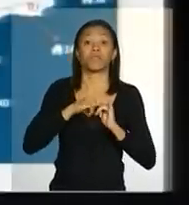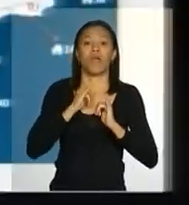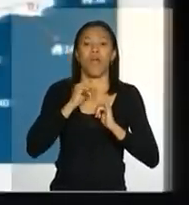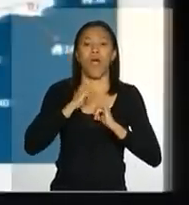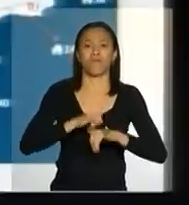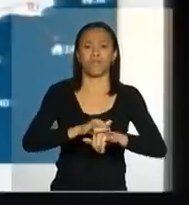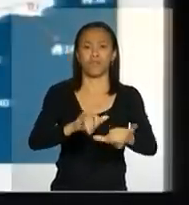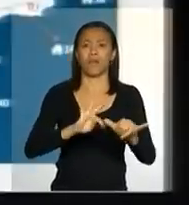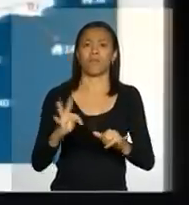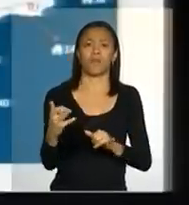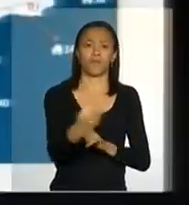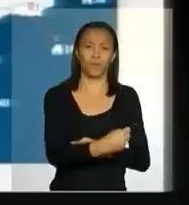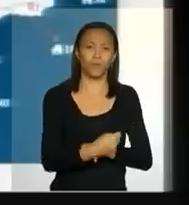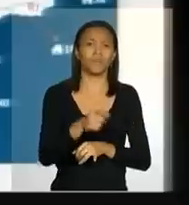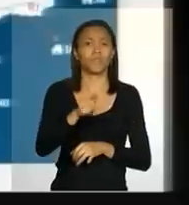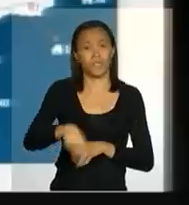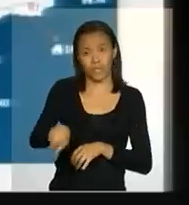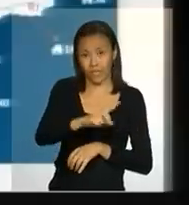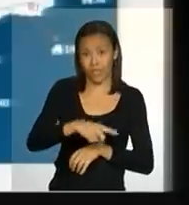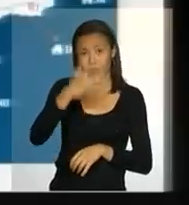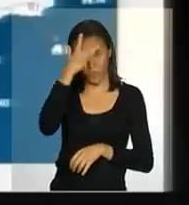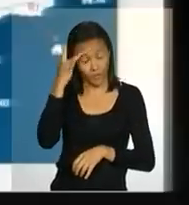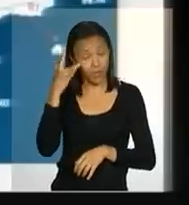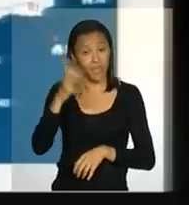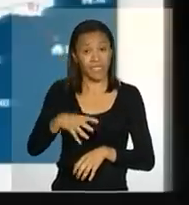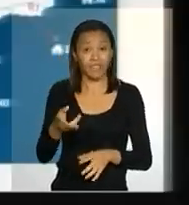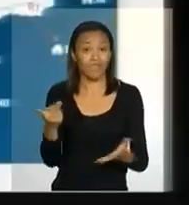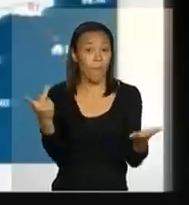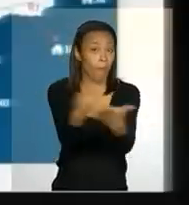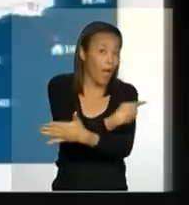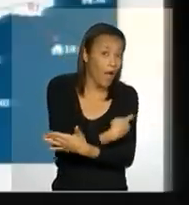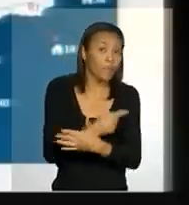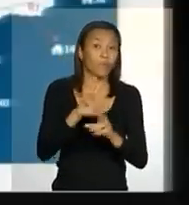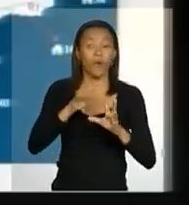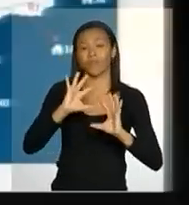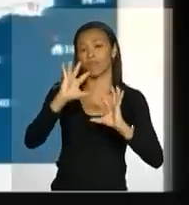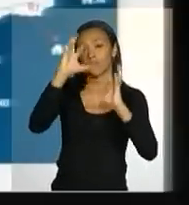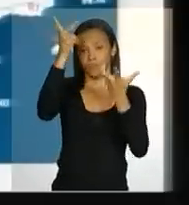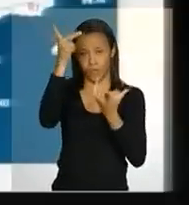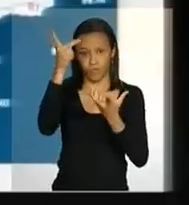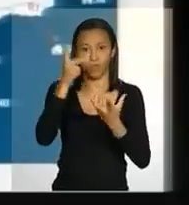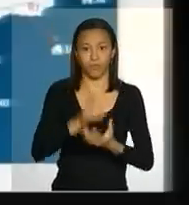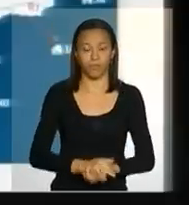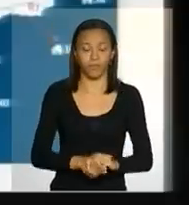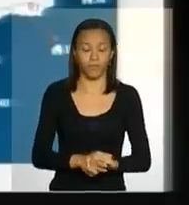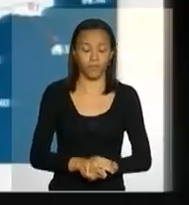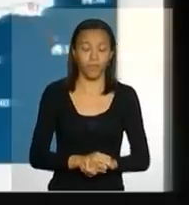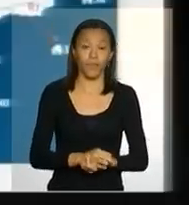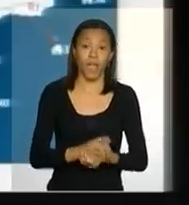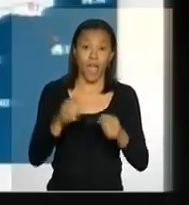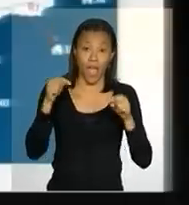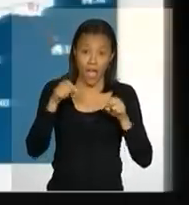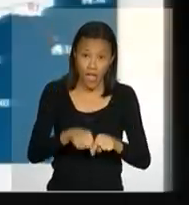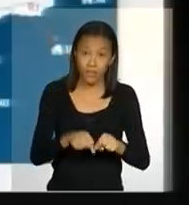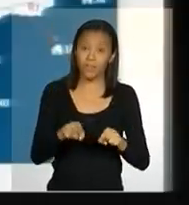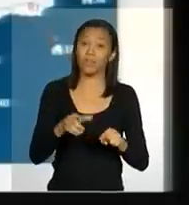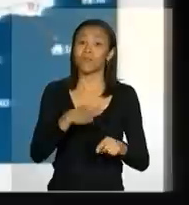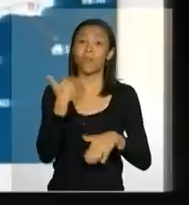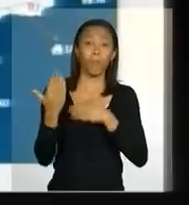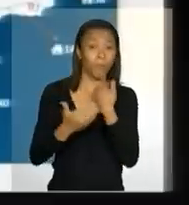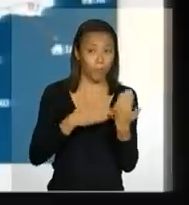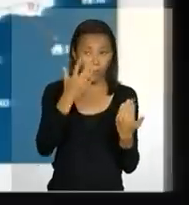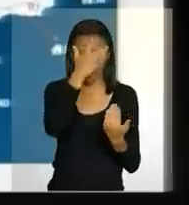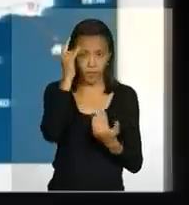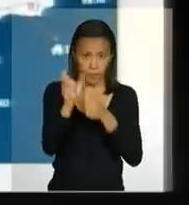provavelmente atingidas pela ocorrência do evento extremo. E essas mortes, elas,